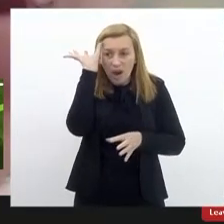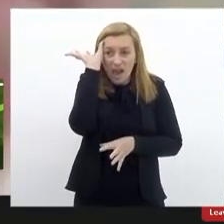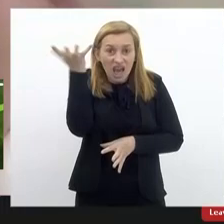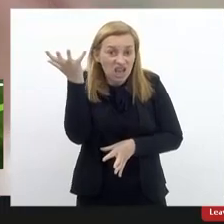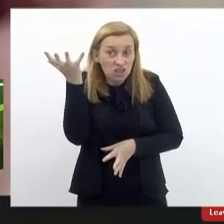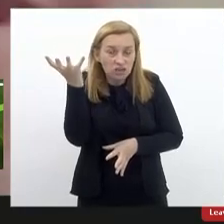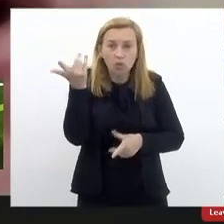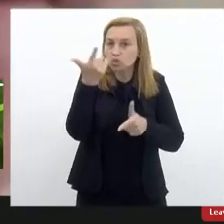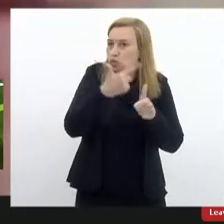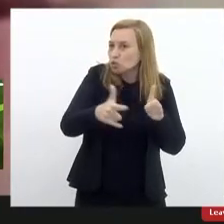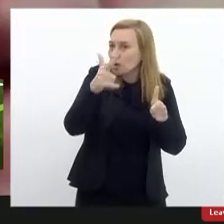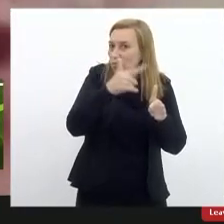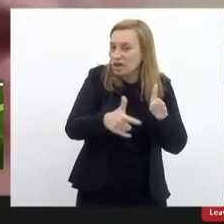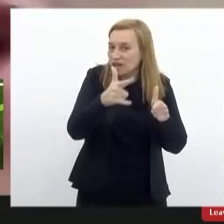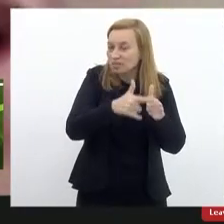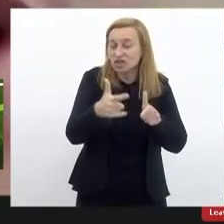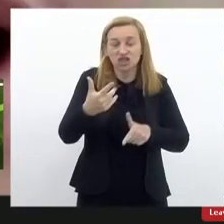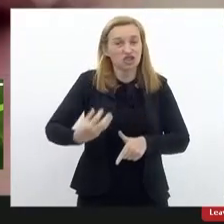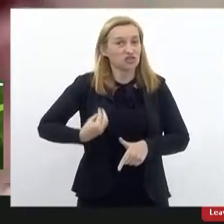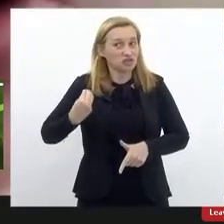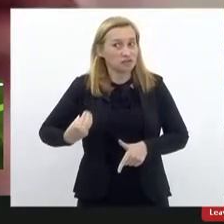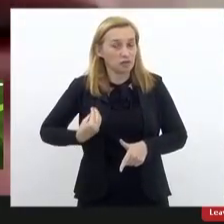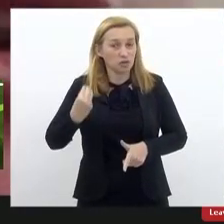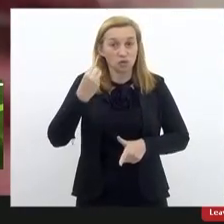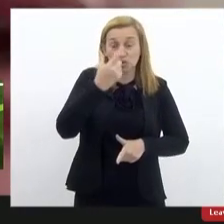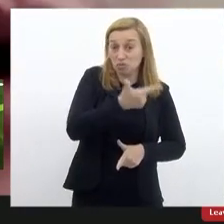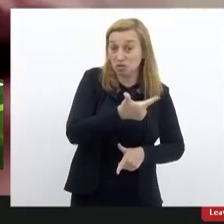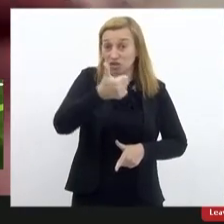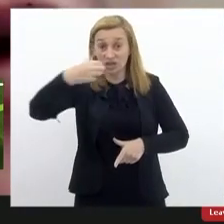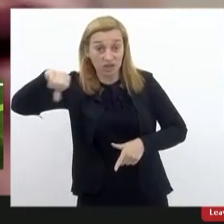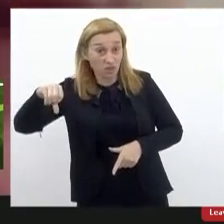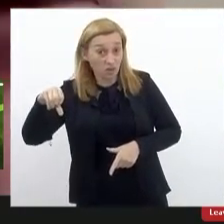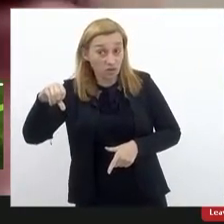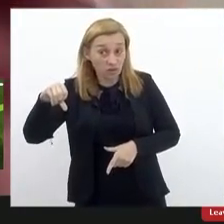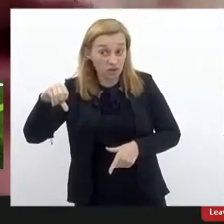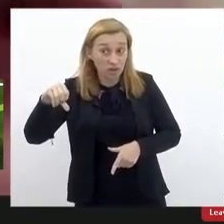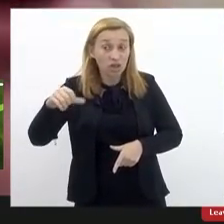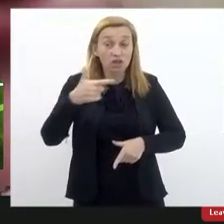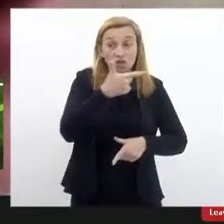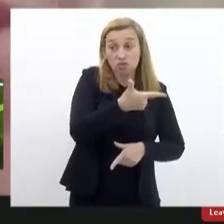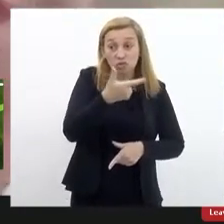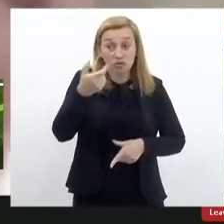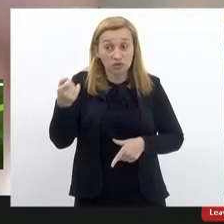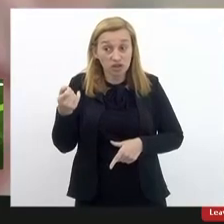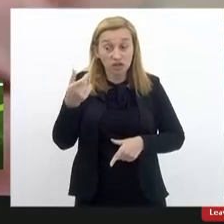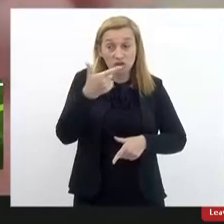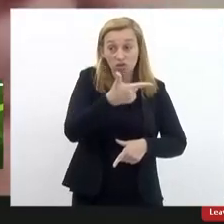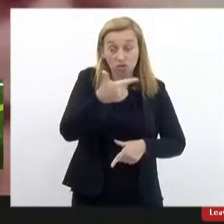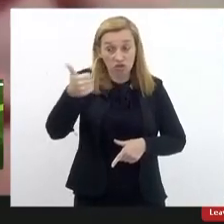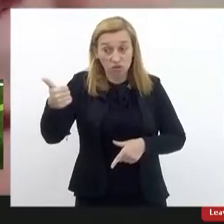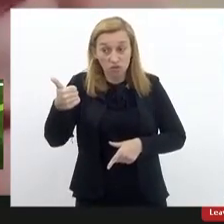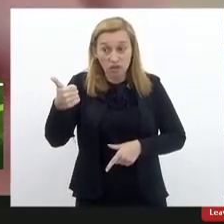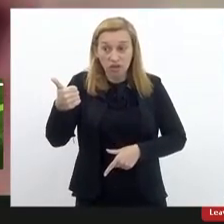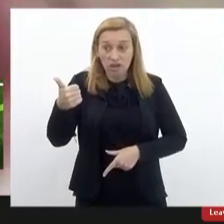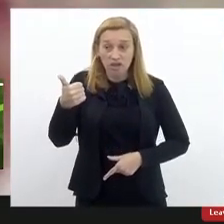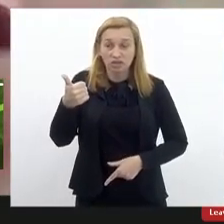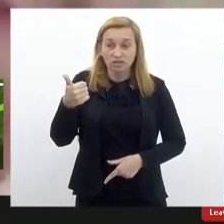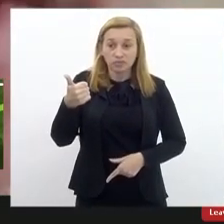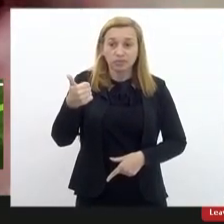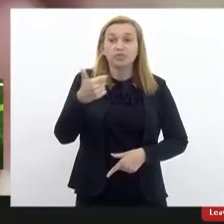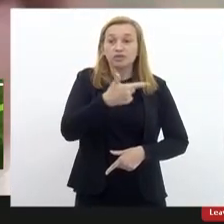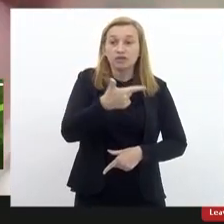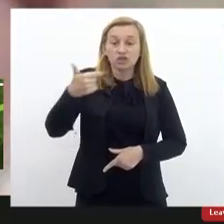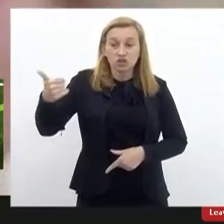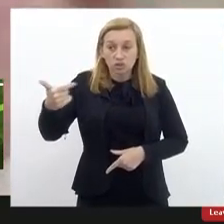dos problemas que vivemos em 2019 e 2020 e 2021. 2022